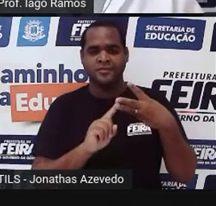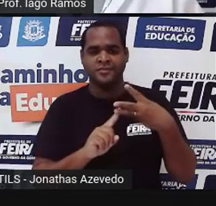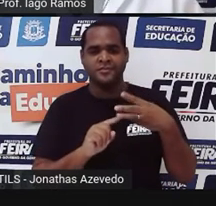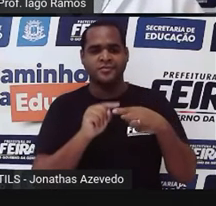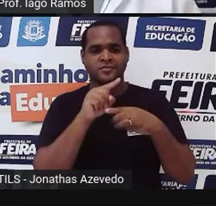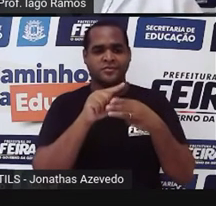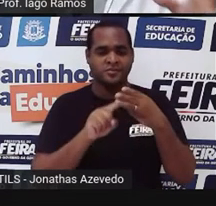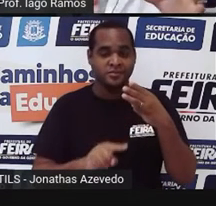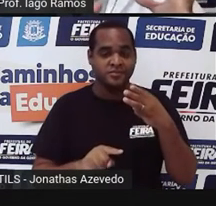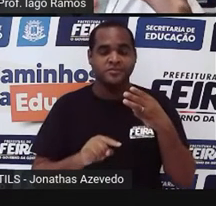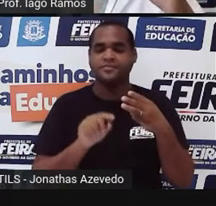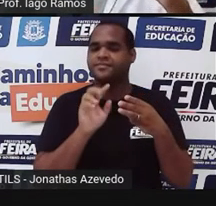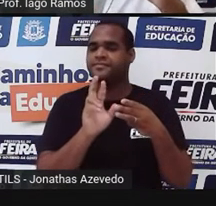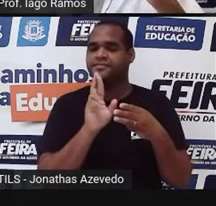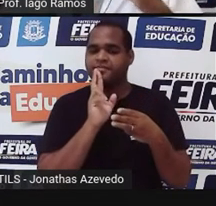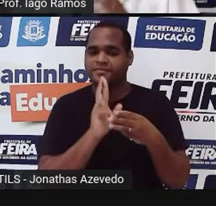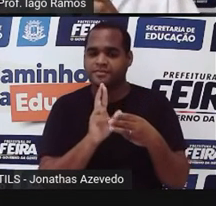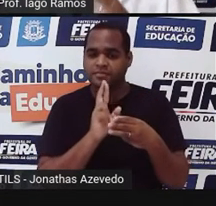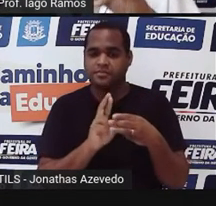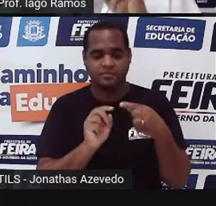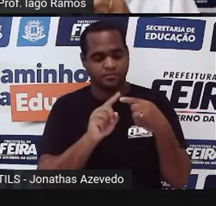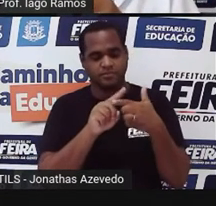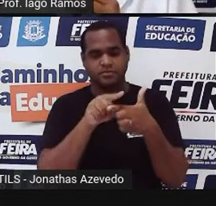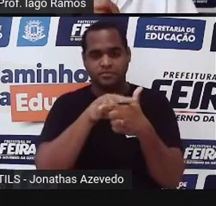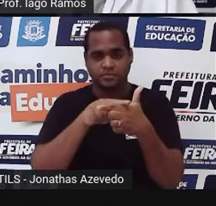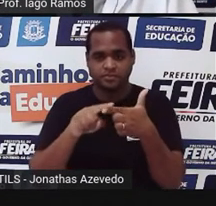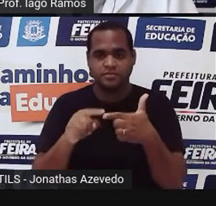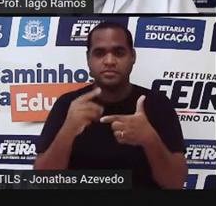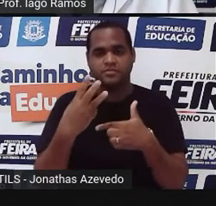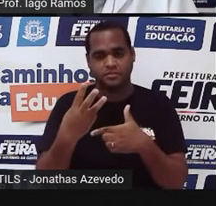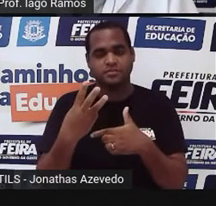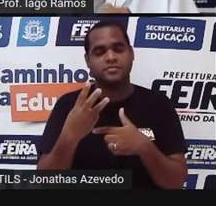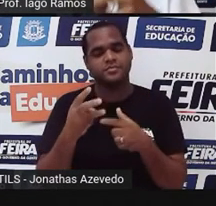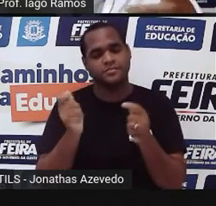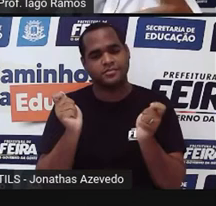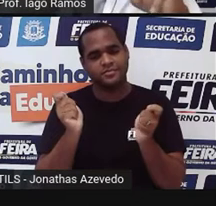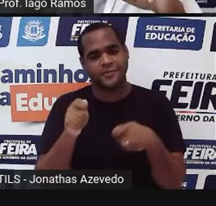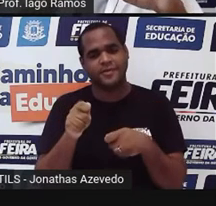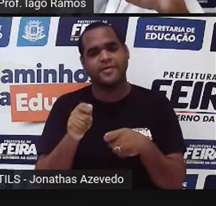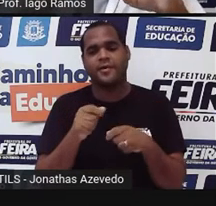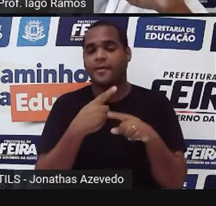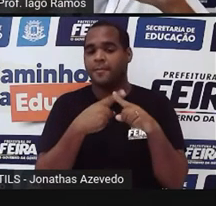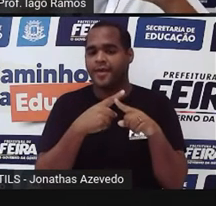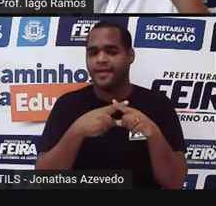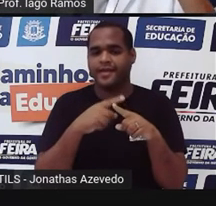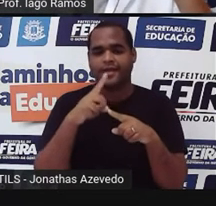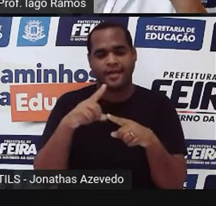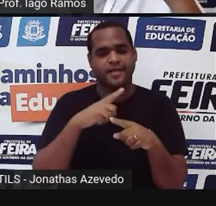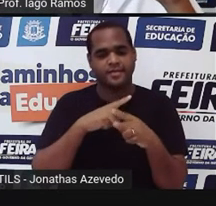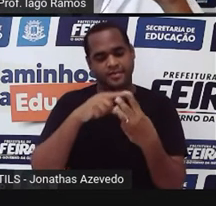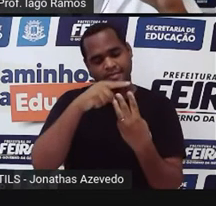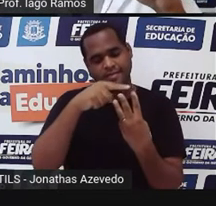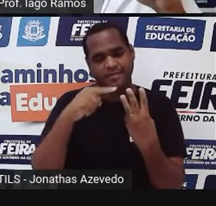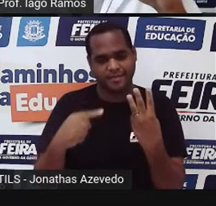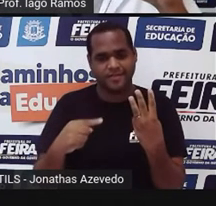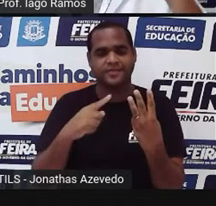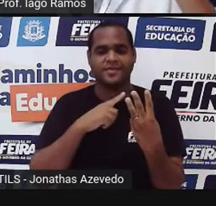E o resultado dessa soma divide por 3, porque são 3 unidades.